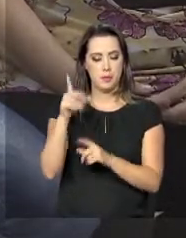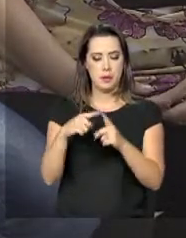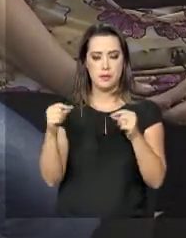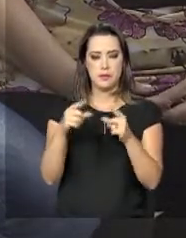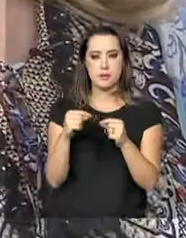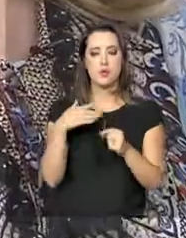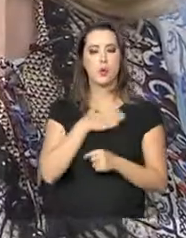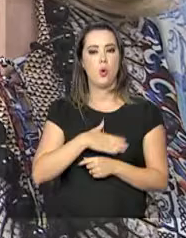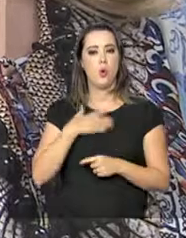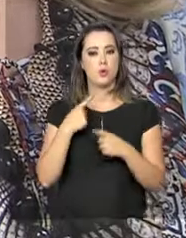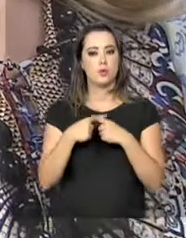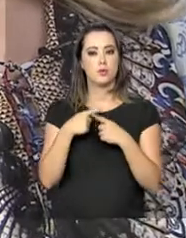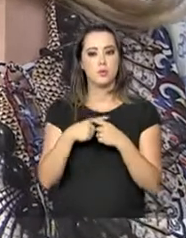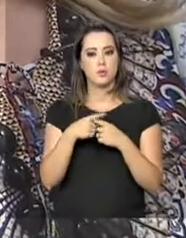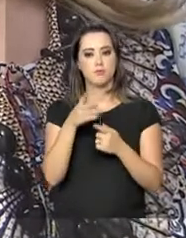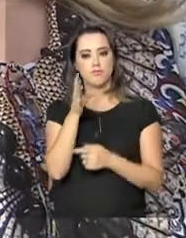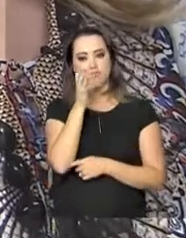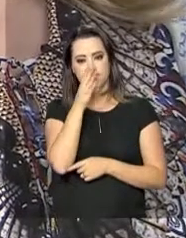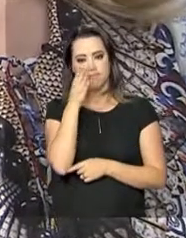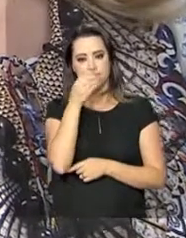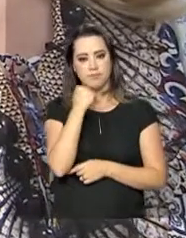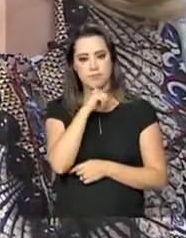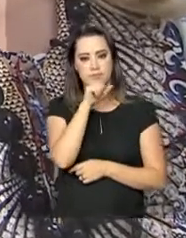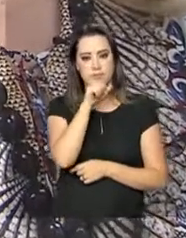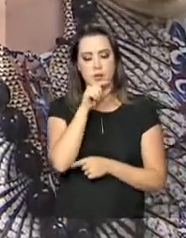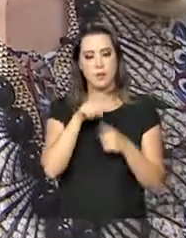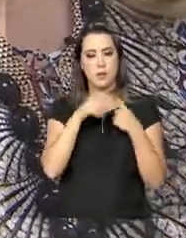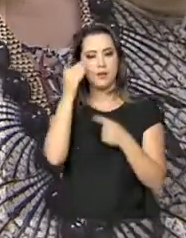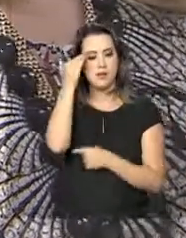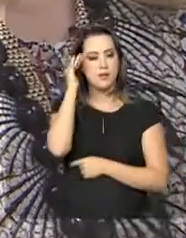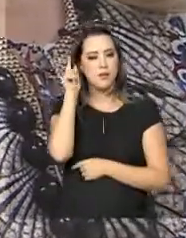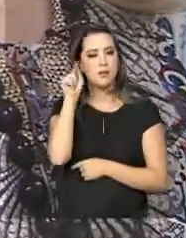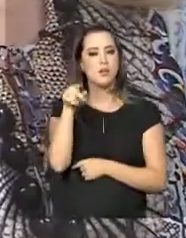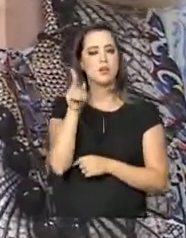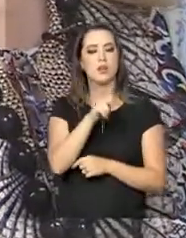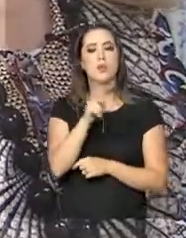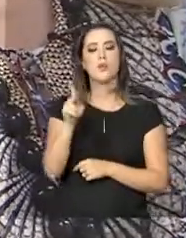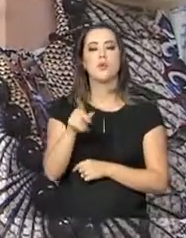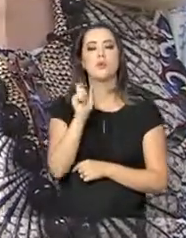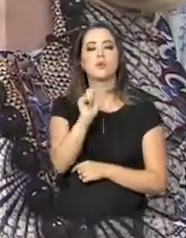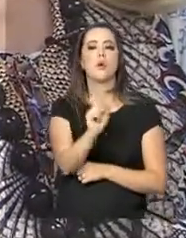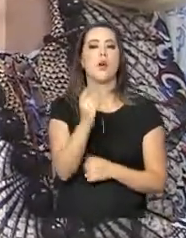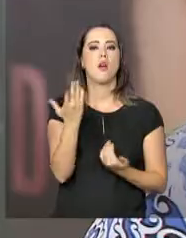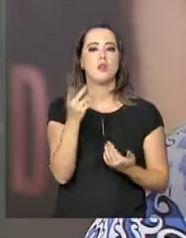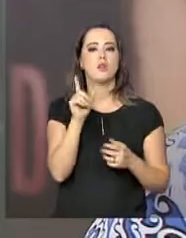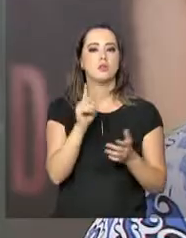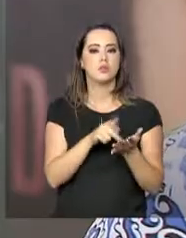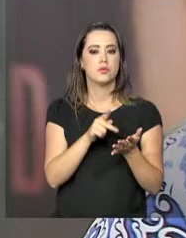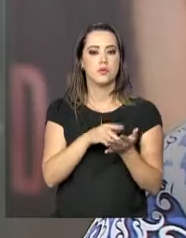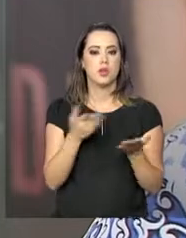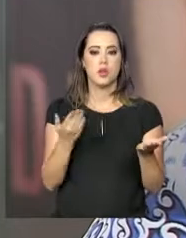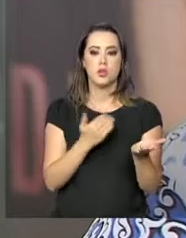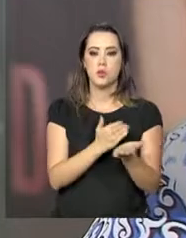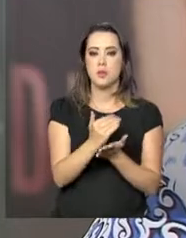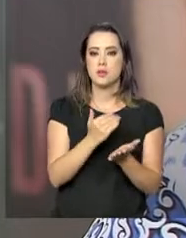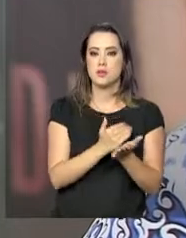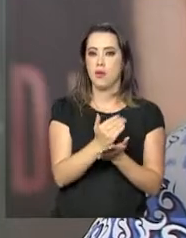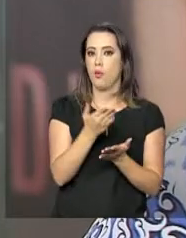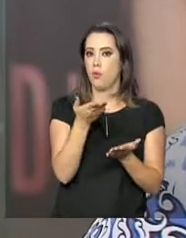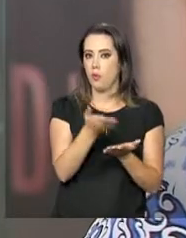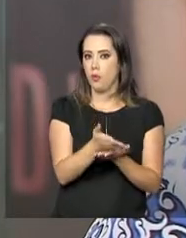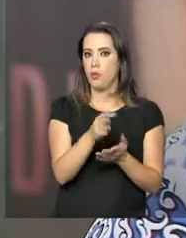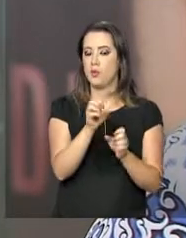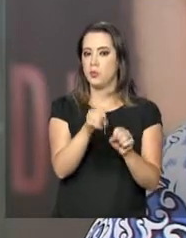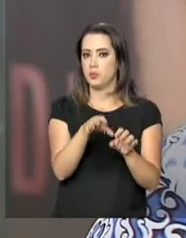professora. Mas o entendimento do que é mesmo a pedagogia, na prática, vem agora com a residência